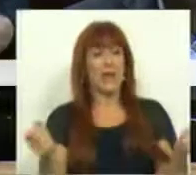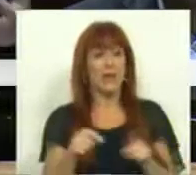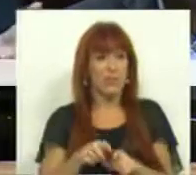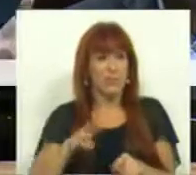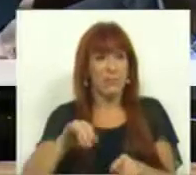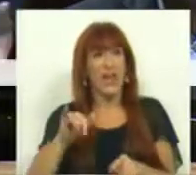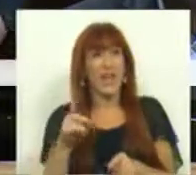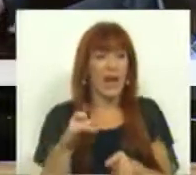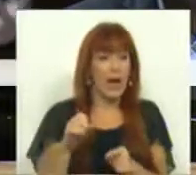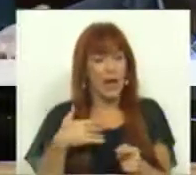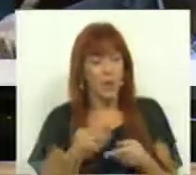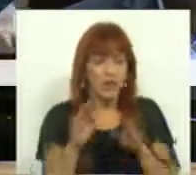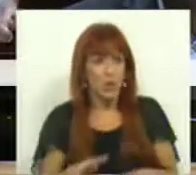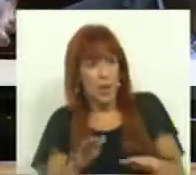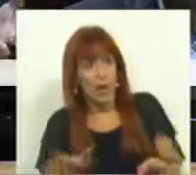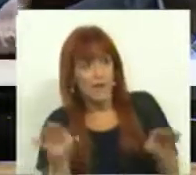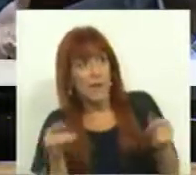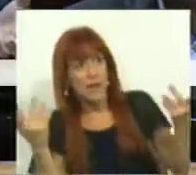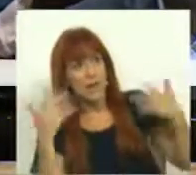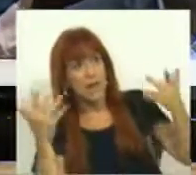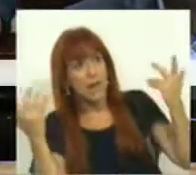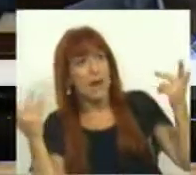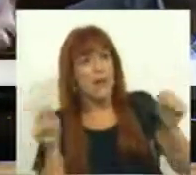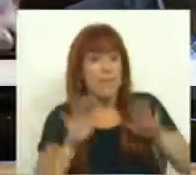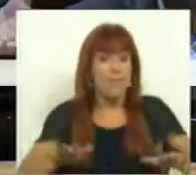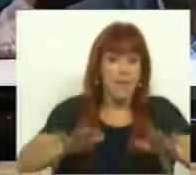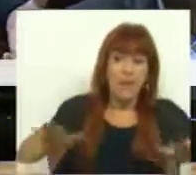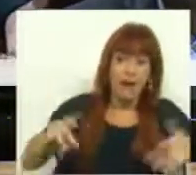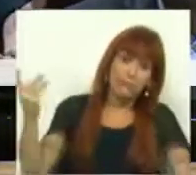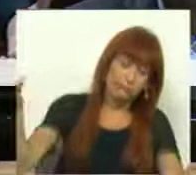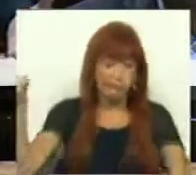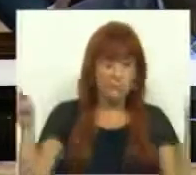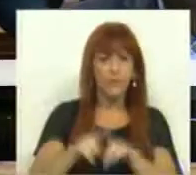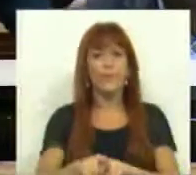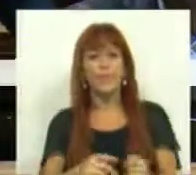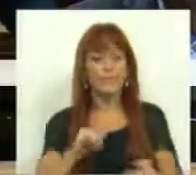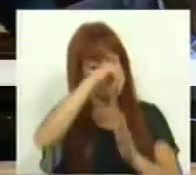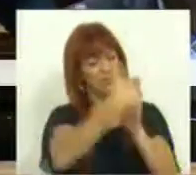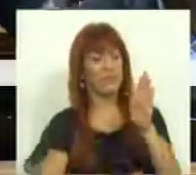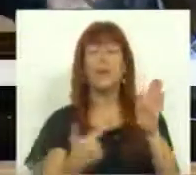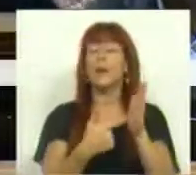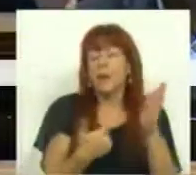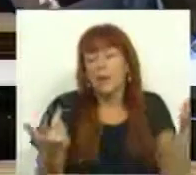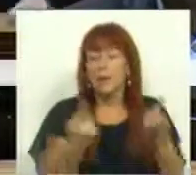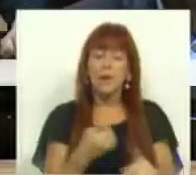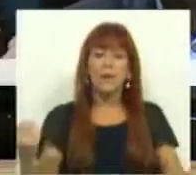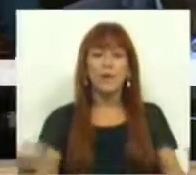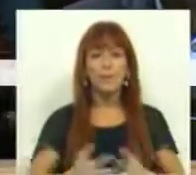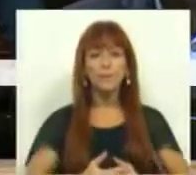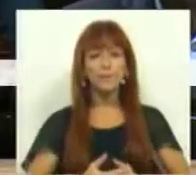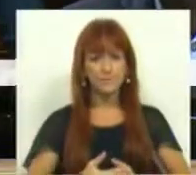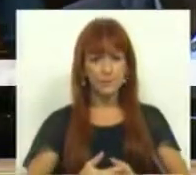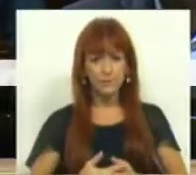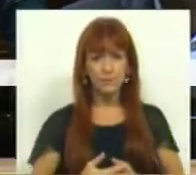mais brando, mais suave. Bom, mais suave é certamente com a Constituição, uma vez que